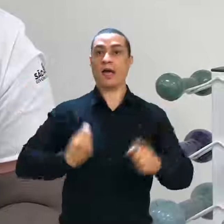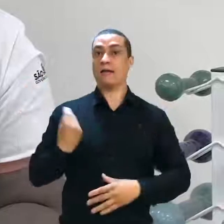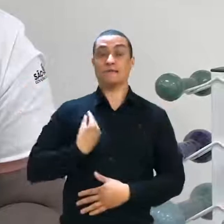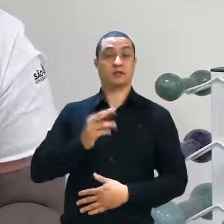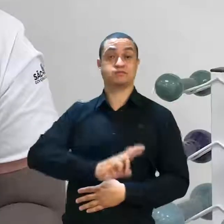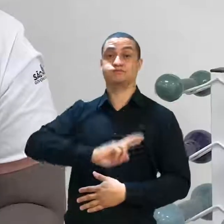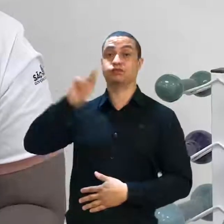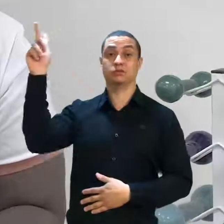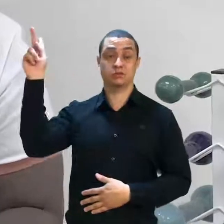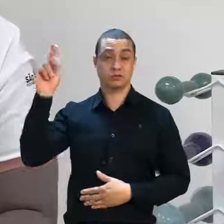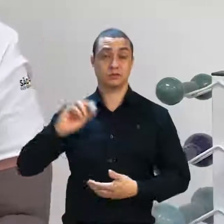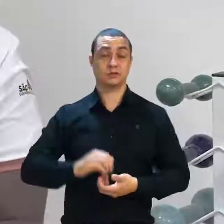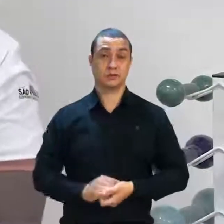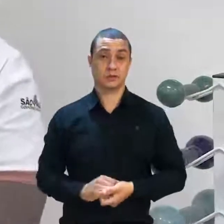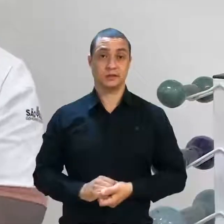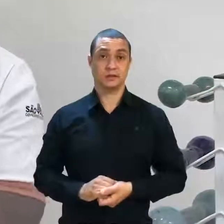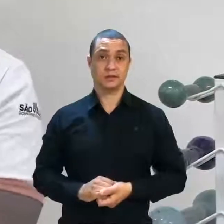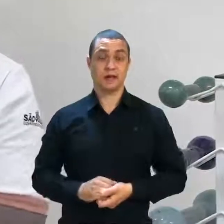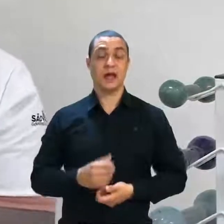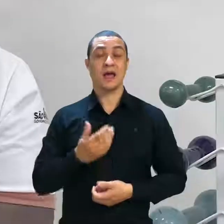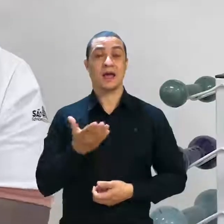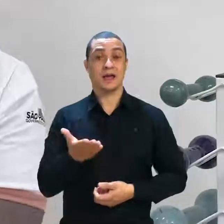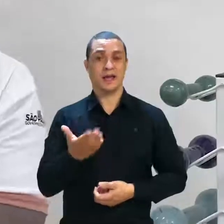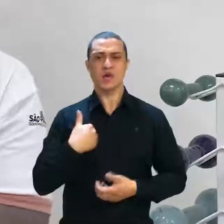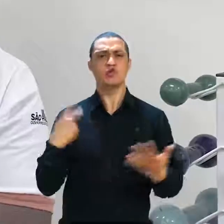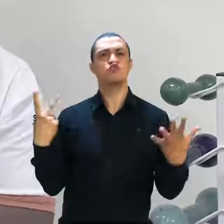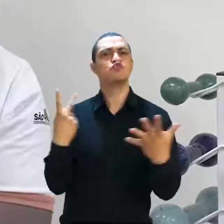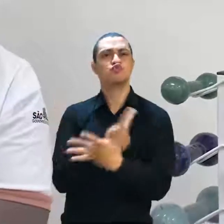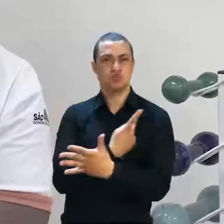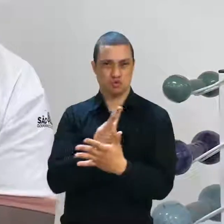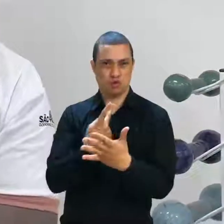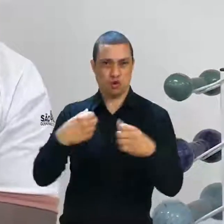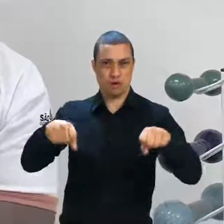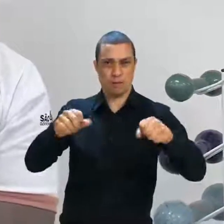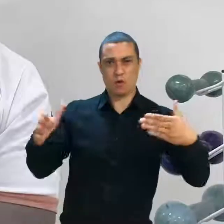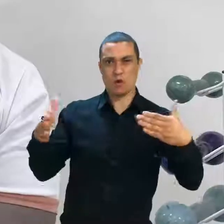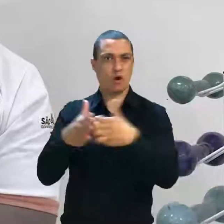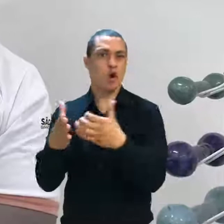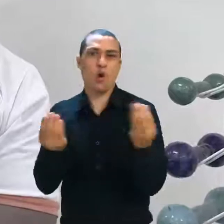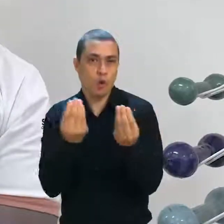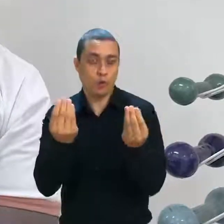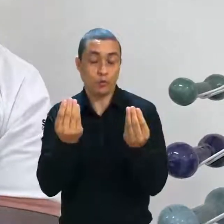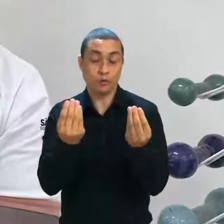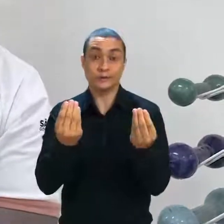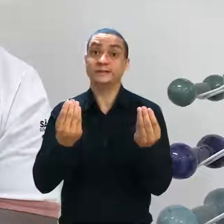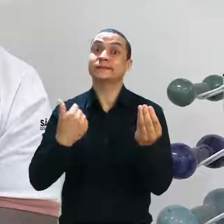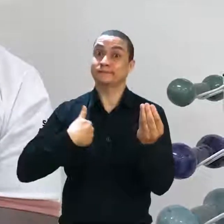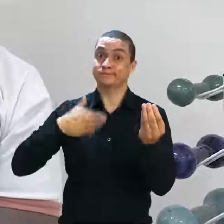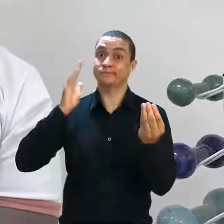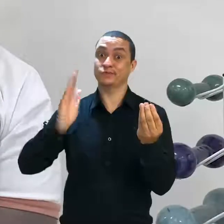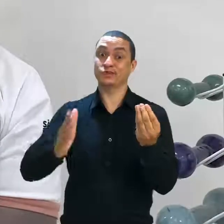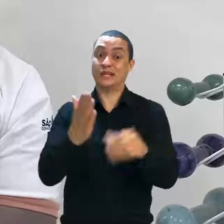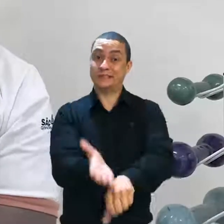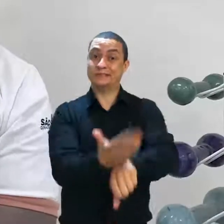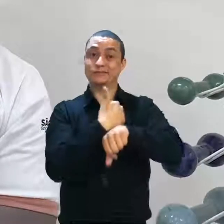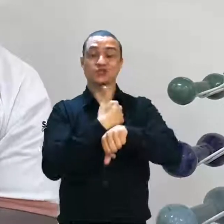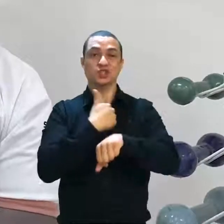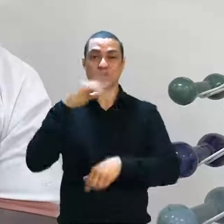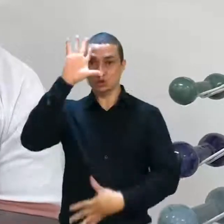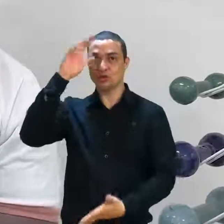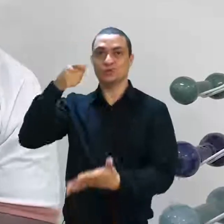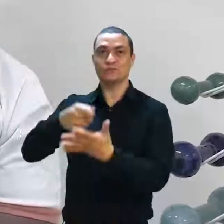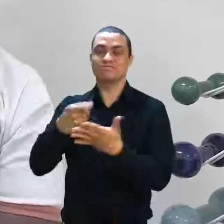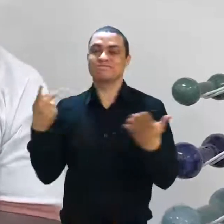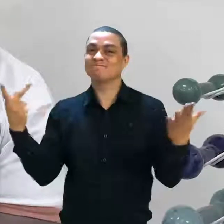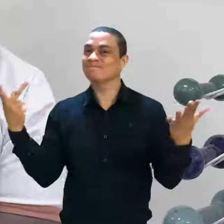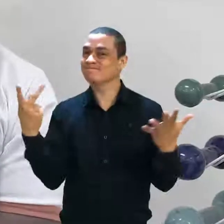cotidiano totalmente diferente. O meu acidente foi ocasionado devido a uma escolha